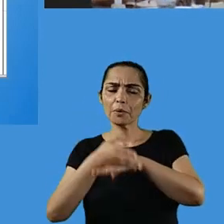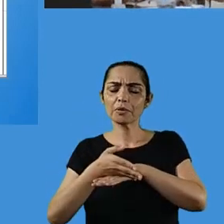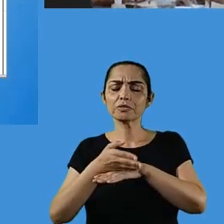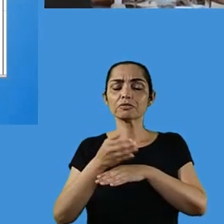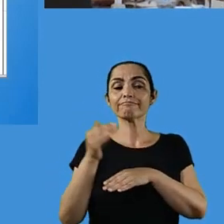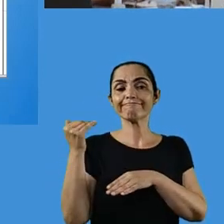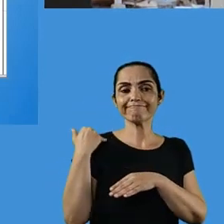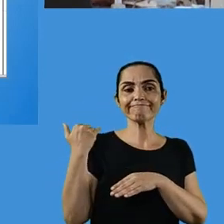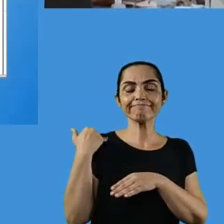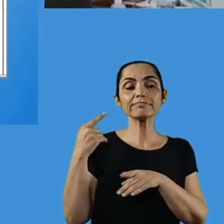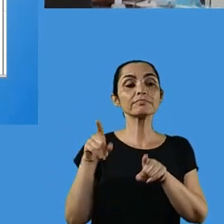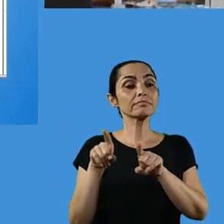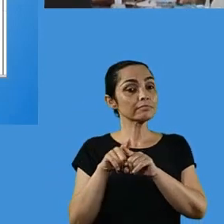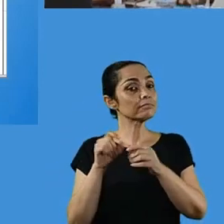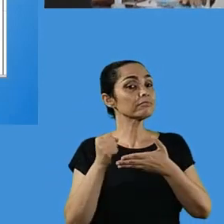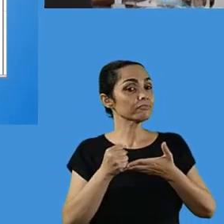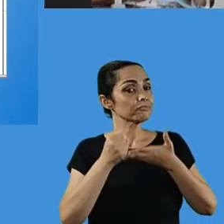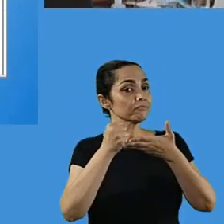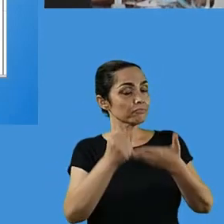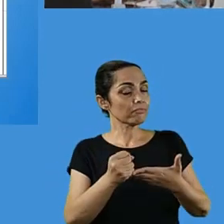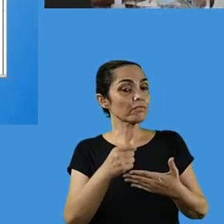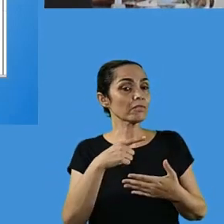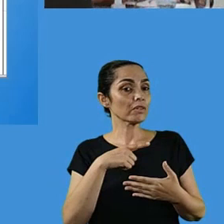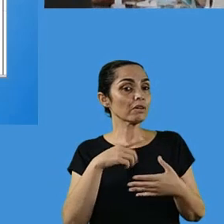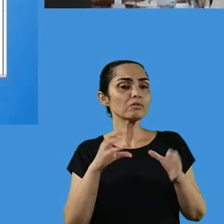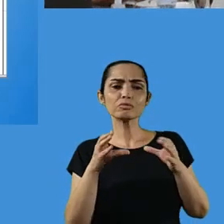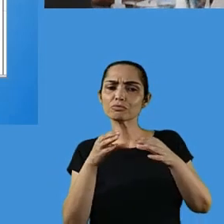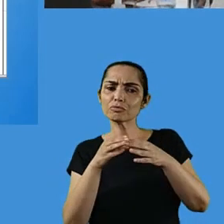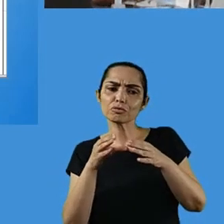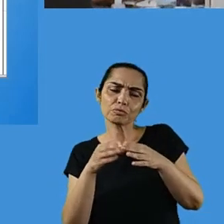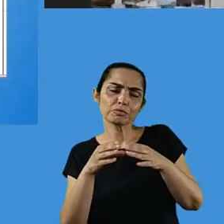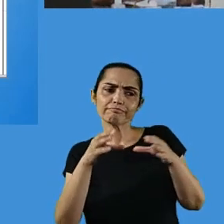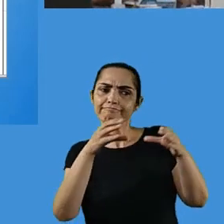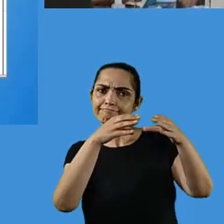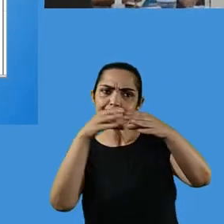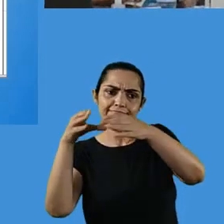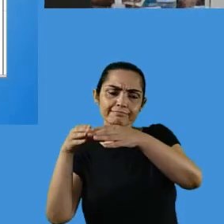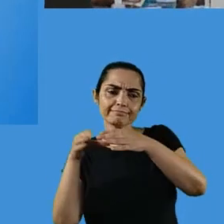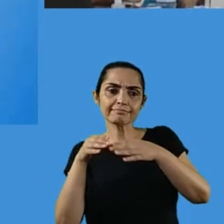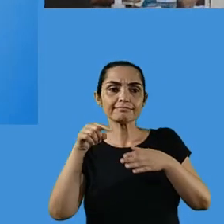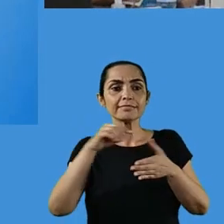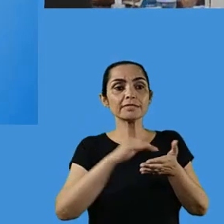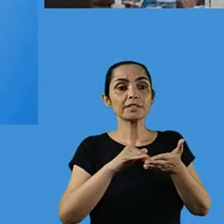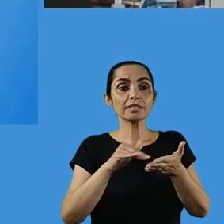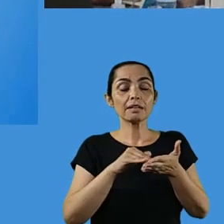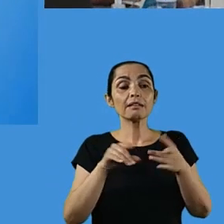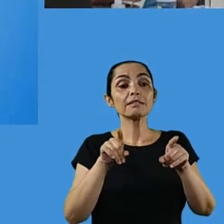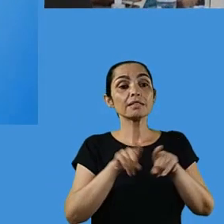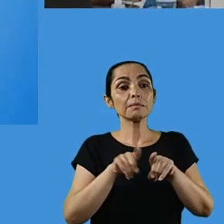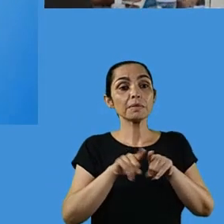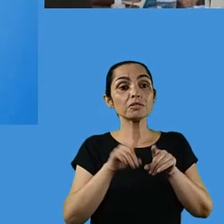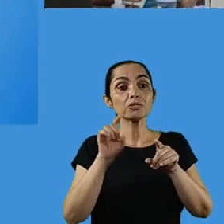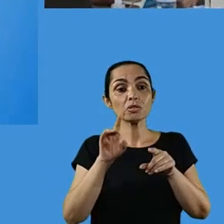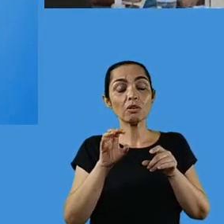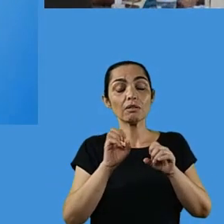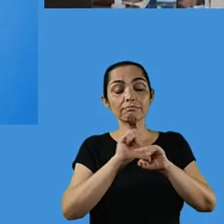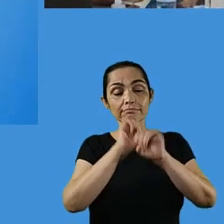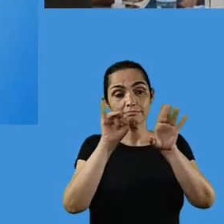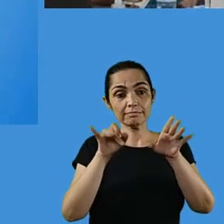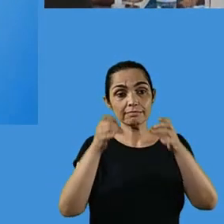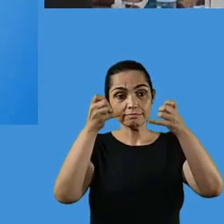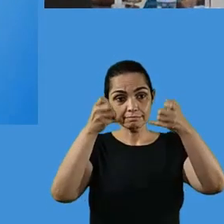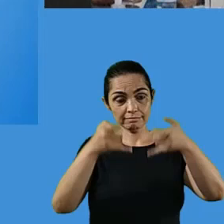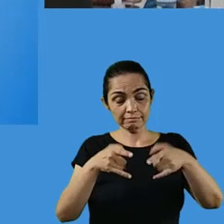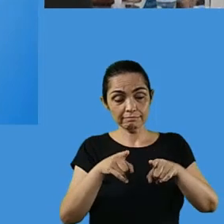me permitam, de tudo que eu disse, fechar dizendo o seguinte, a esperança é a nossa maior coragem,